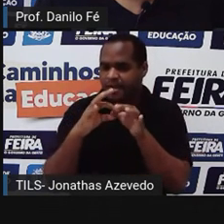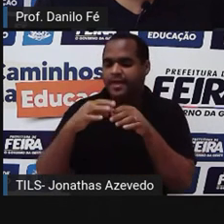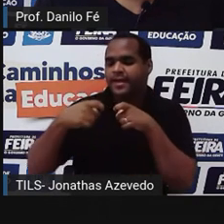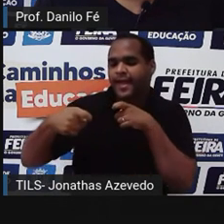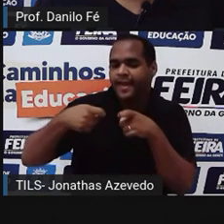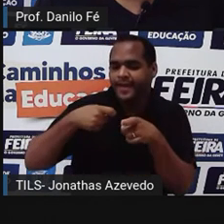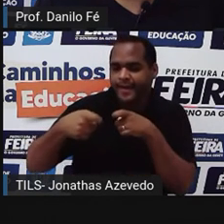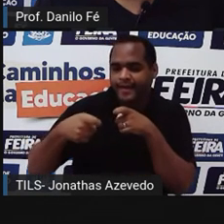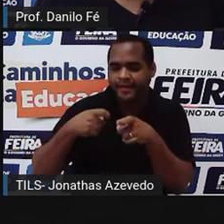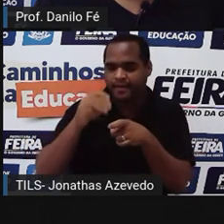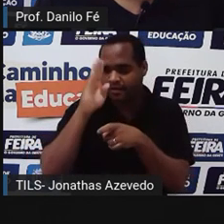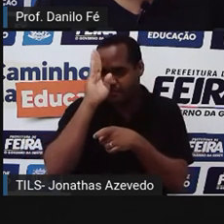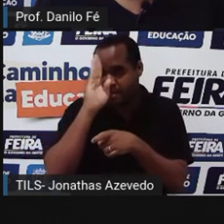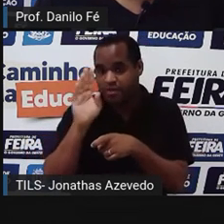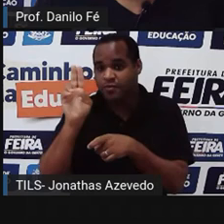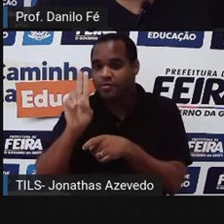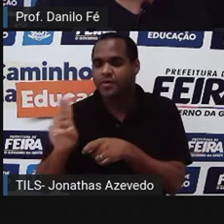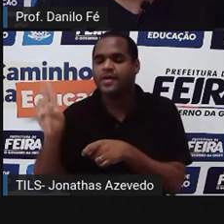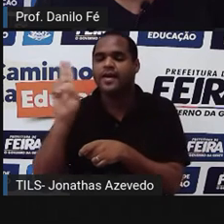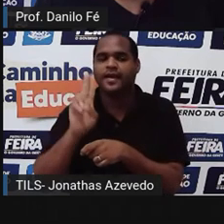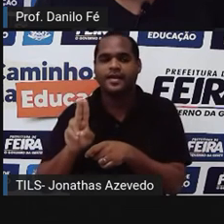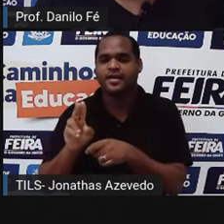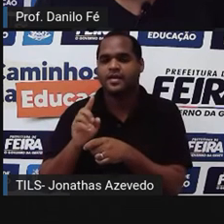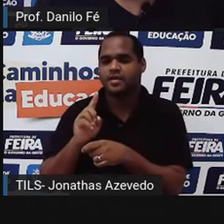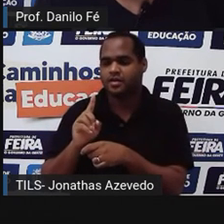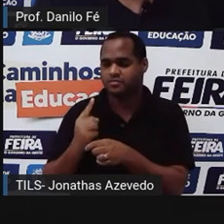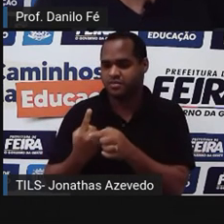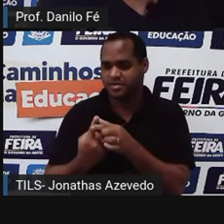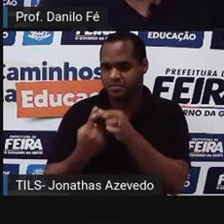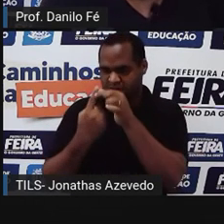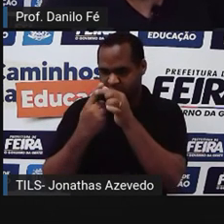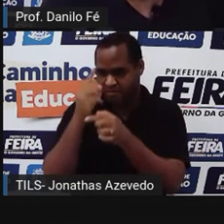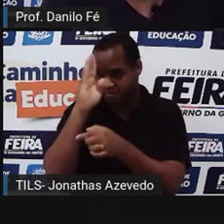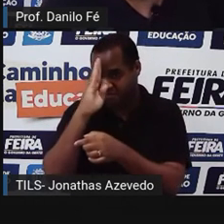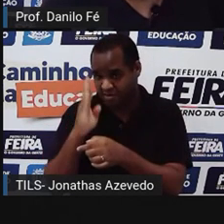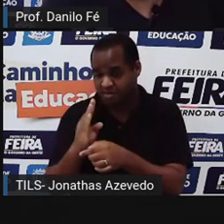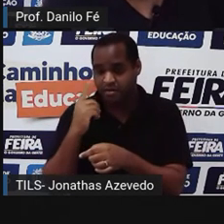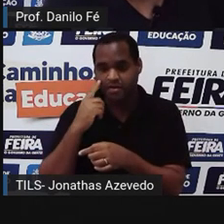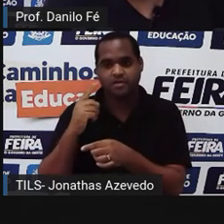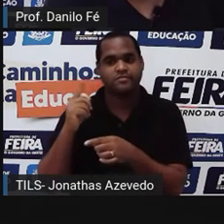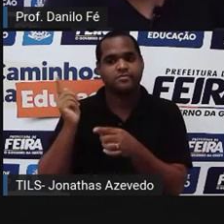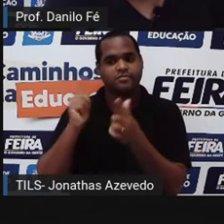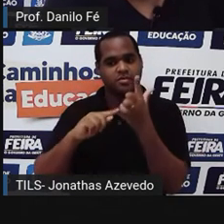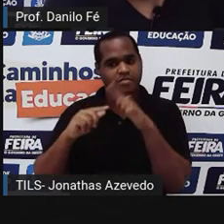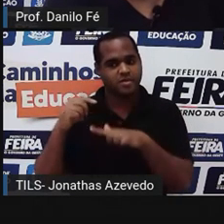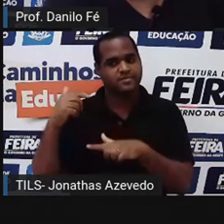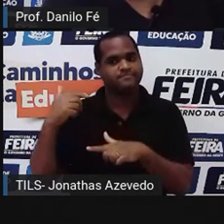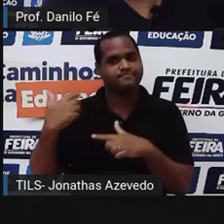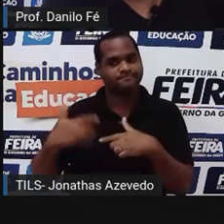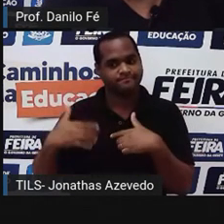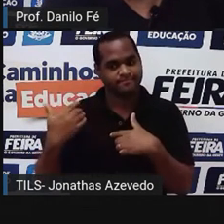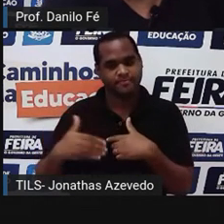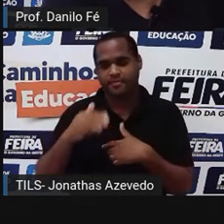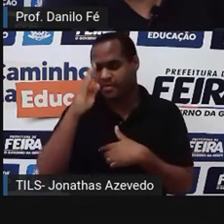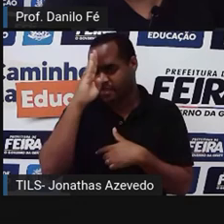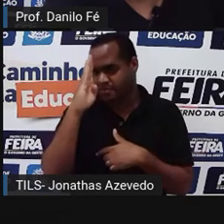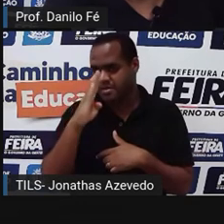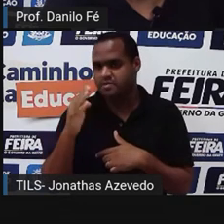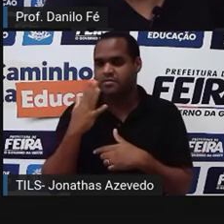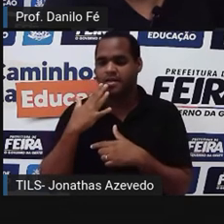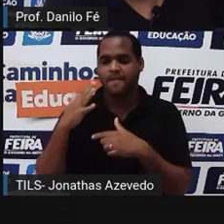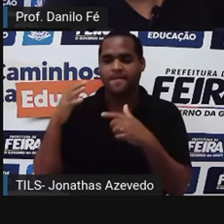para impedir que o Uruguai se tornasse independente do Brasil. Uma guerra que custou muito caro e o Brasil acabou sendo